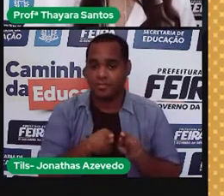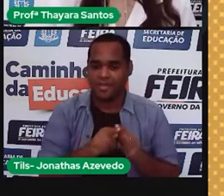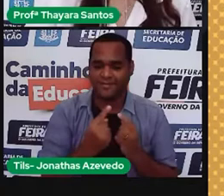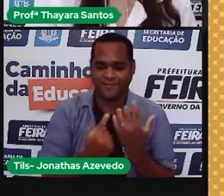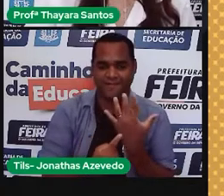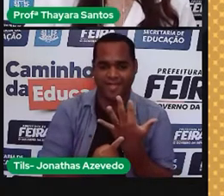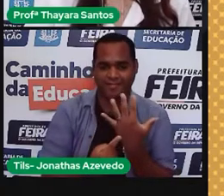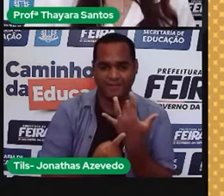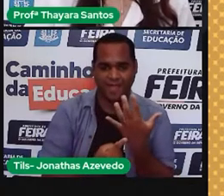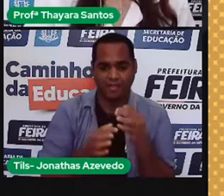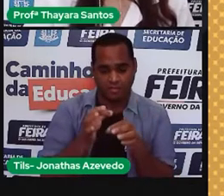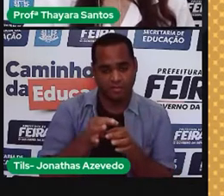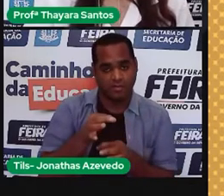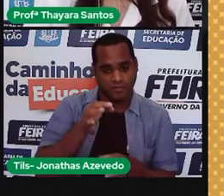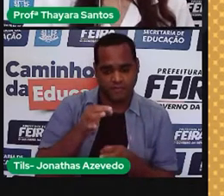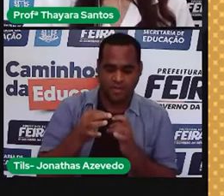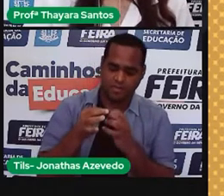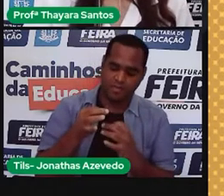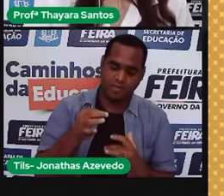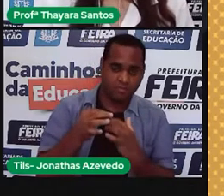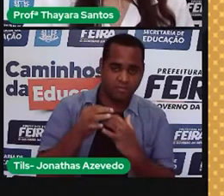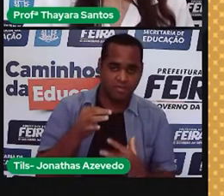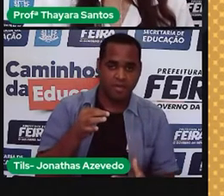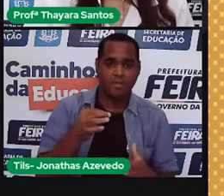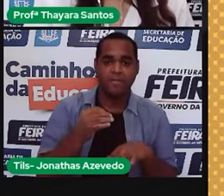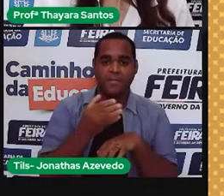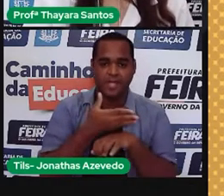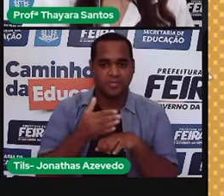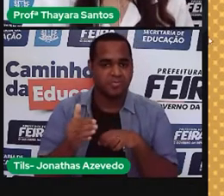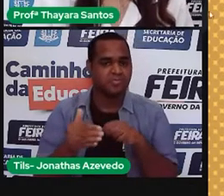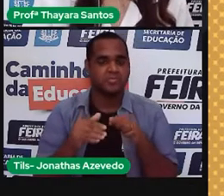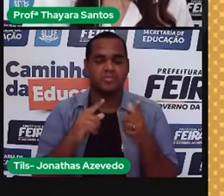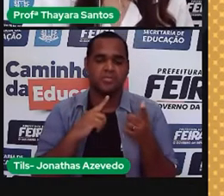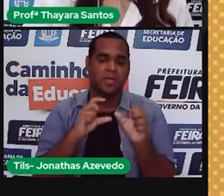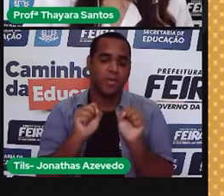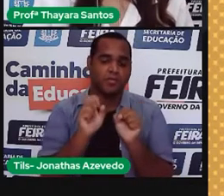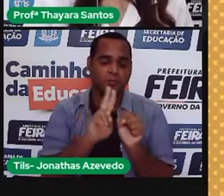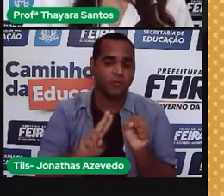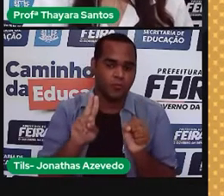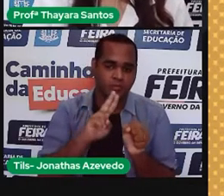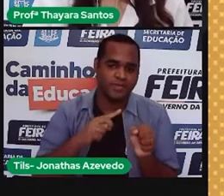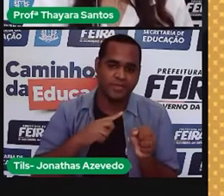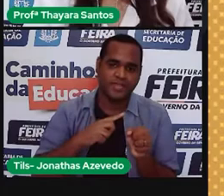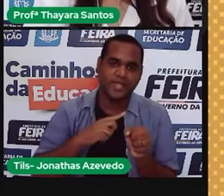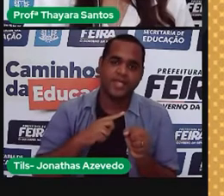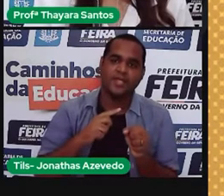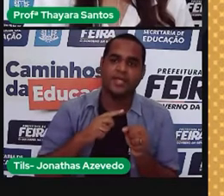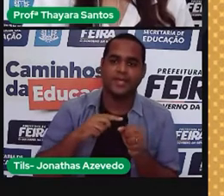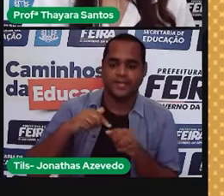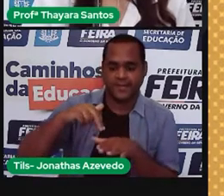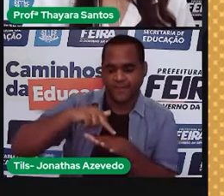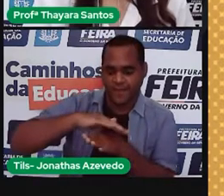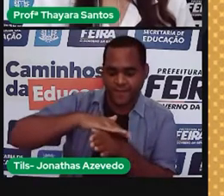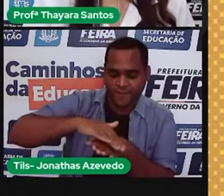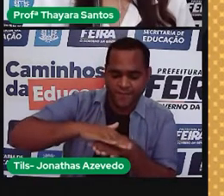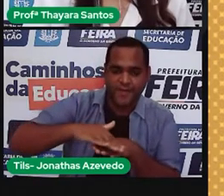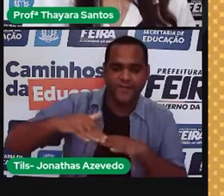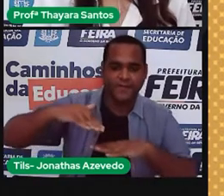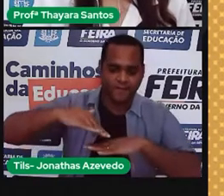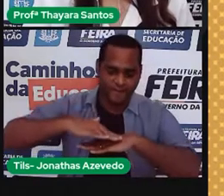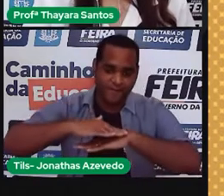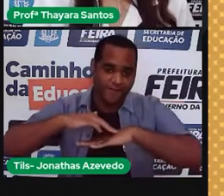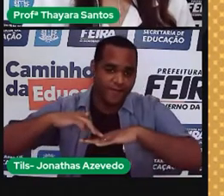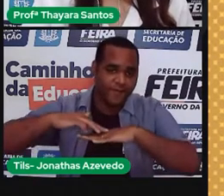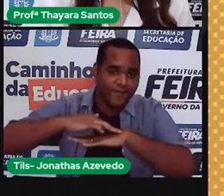que é outro exemplo de material sintético, ele é utilizado na fabricação de velas, o pessoal usa para colocar nas pruxas de surf e também